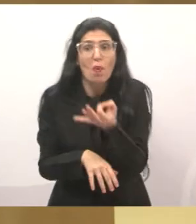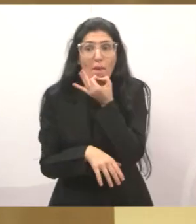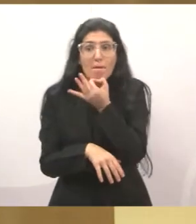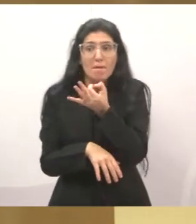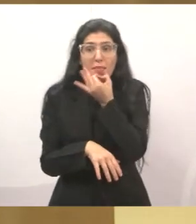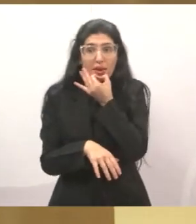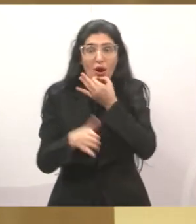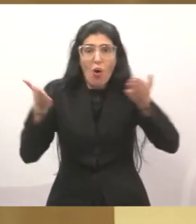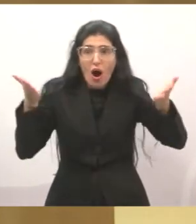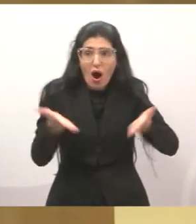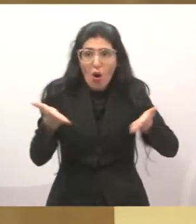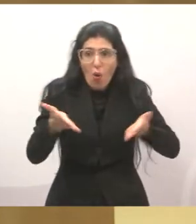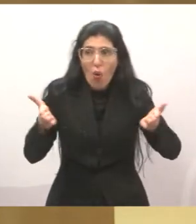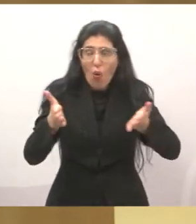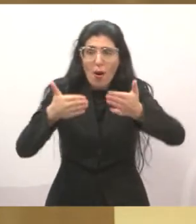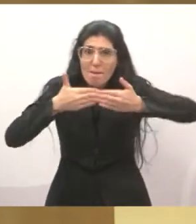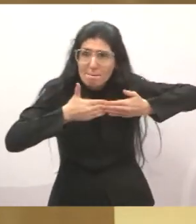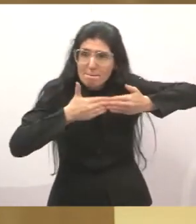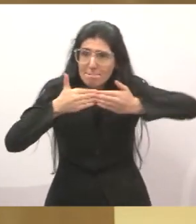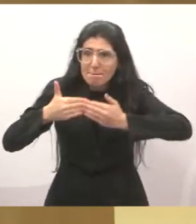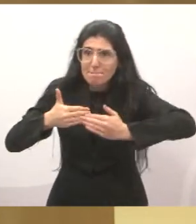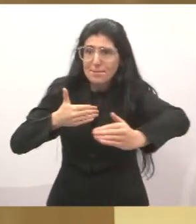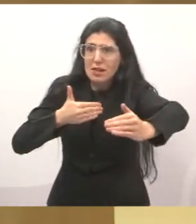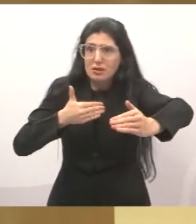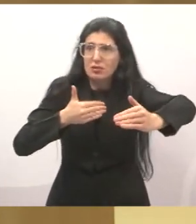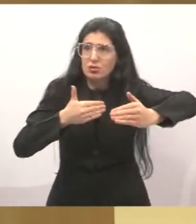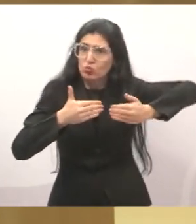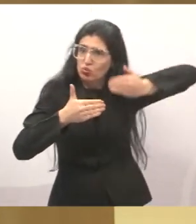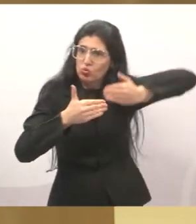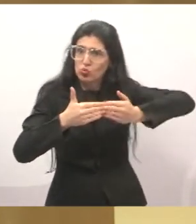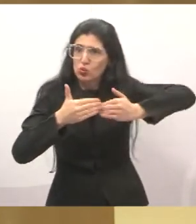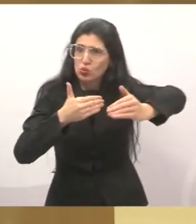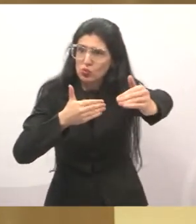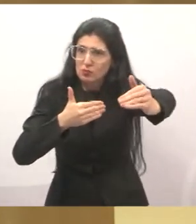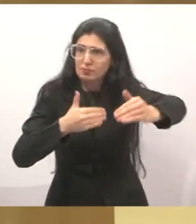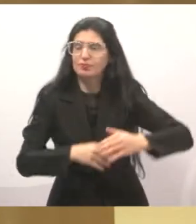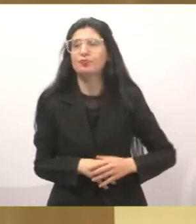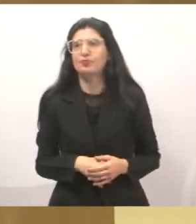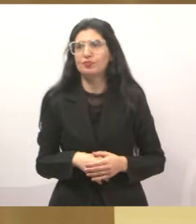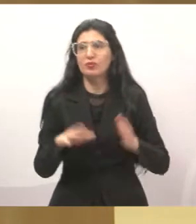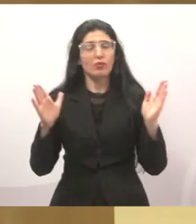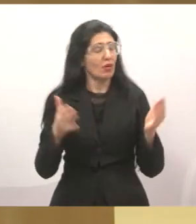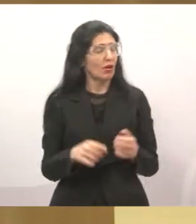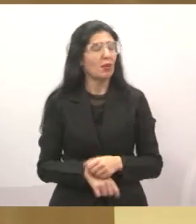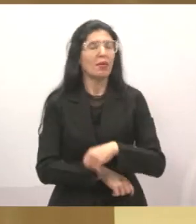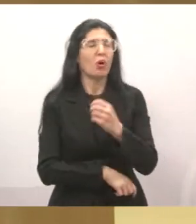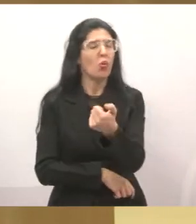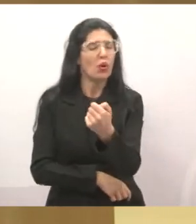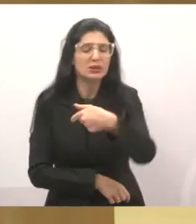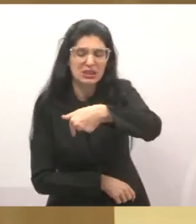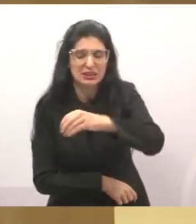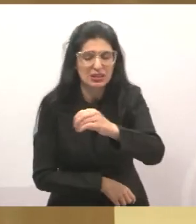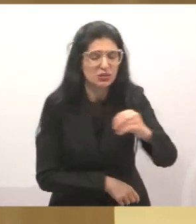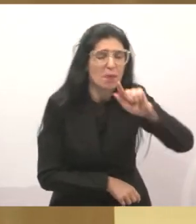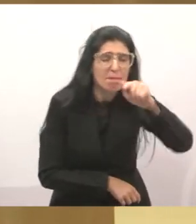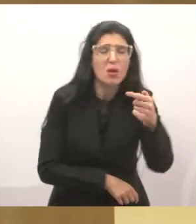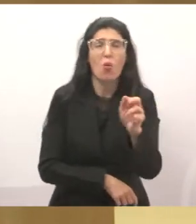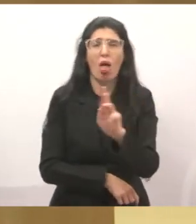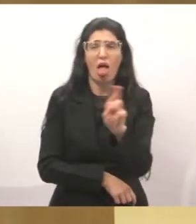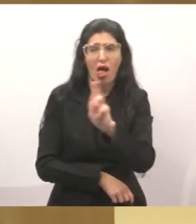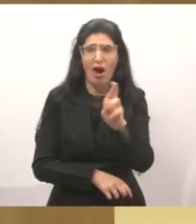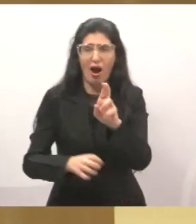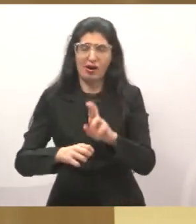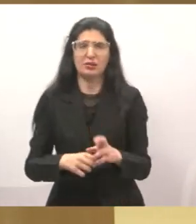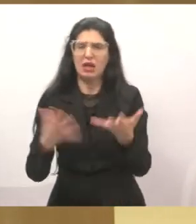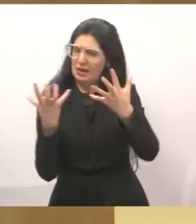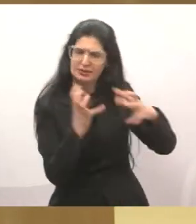Eu, já estou arrependido, viu, Lucimar? Eu abri mão de uma verba de quase 700 mil reais, né? Que não é